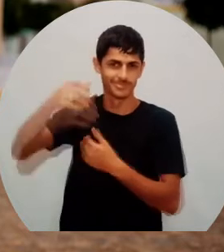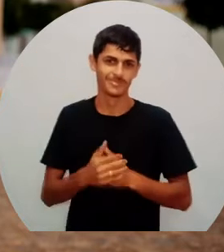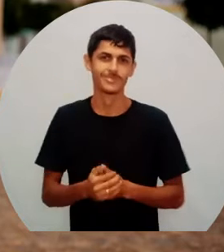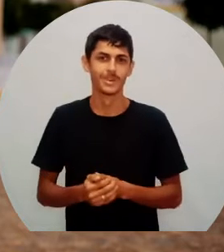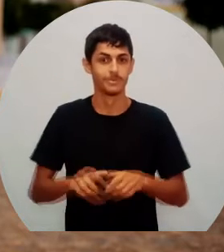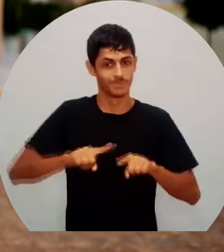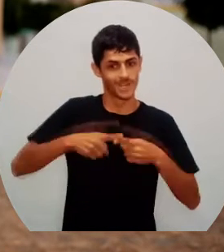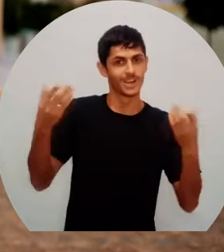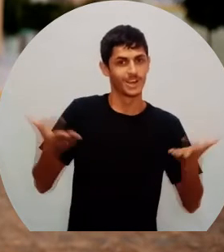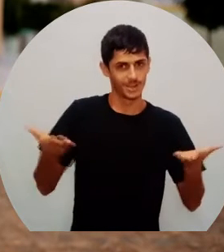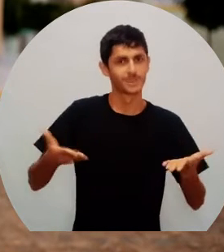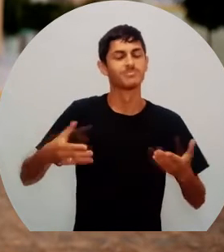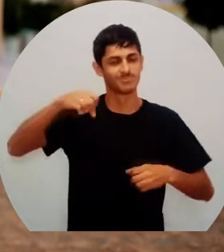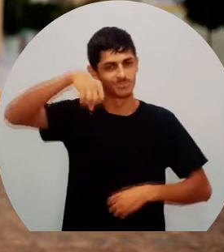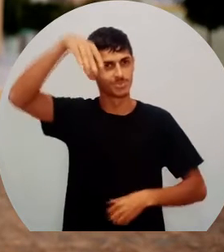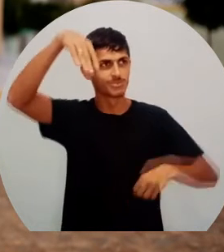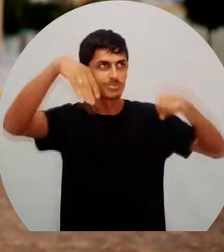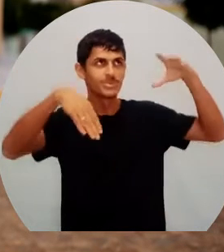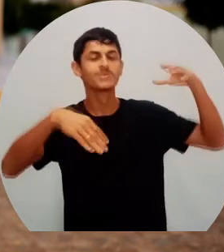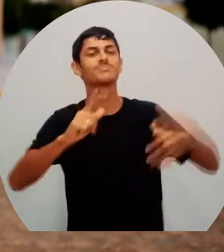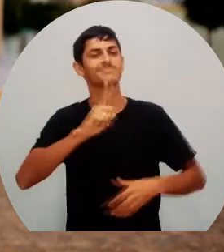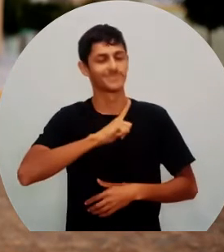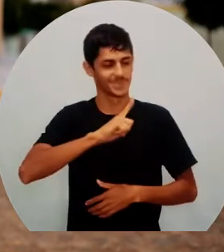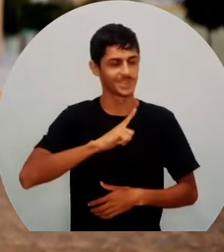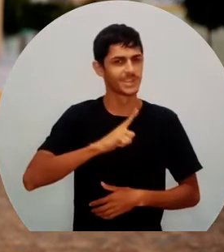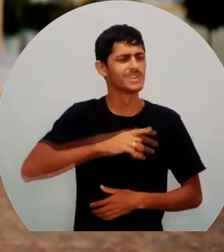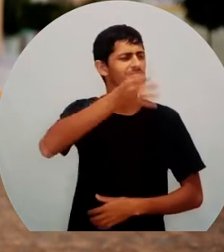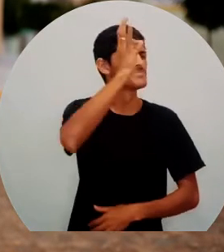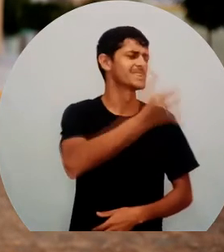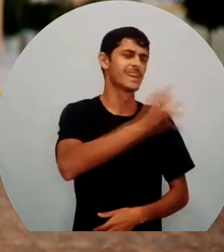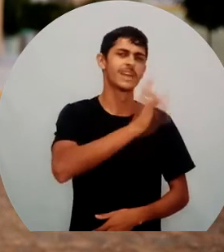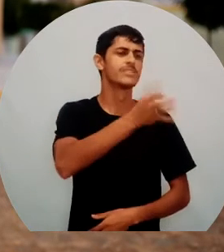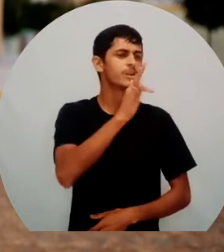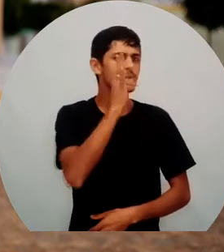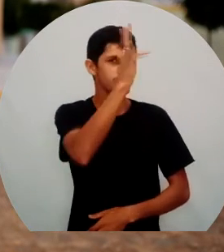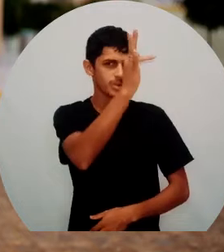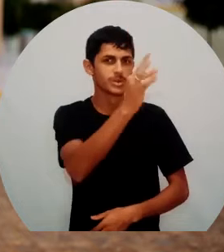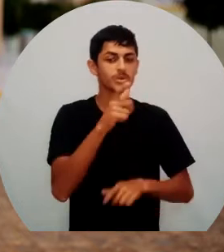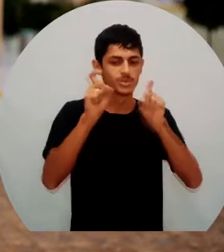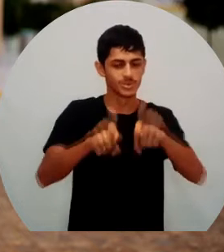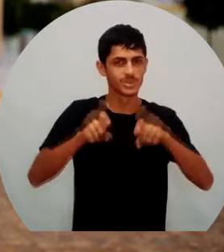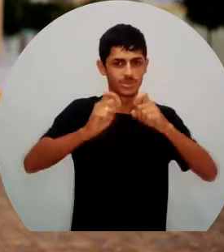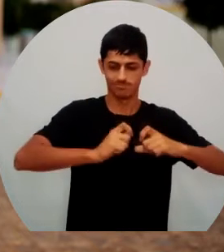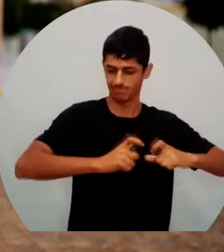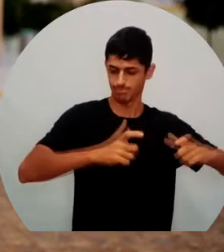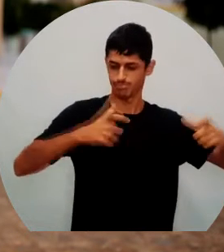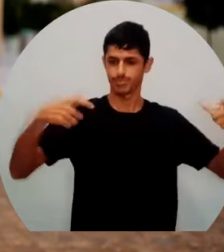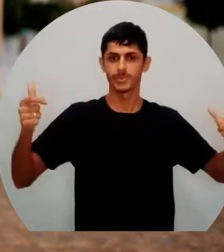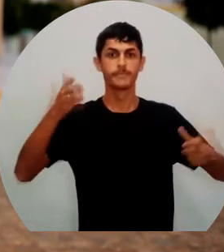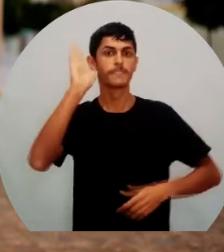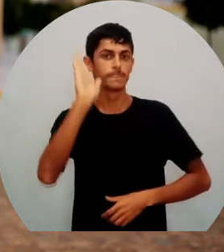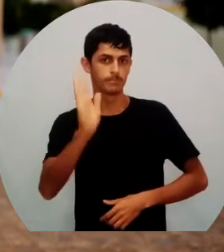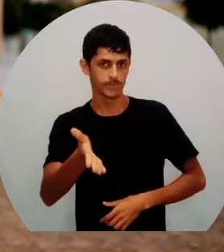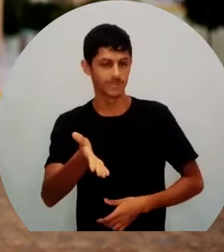que cada vez mais nossa vila vai crescer, vai se organizar e vai ter mais